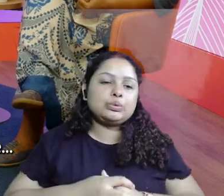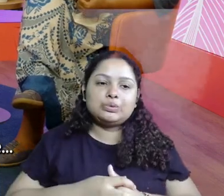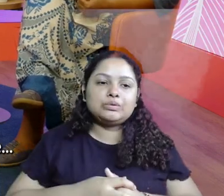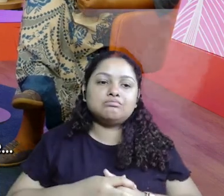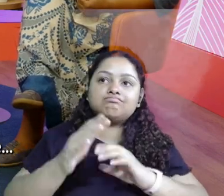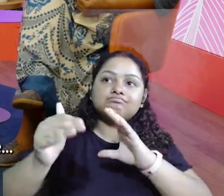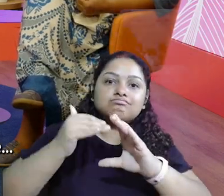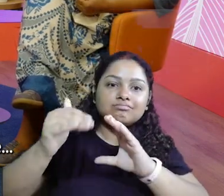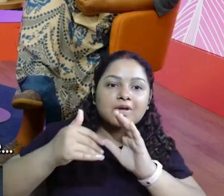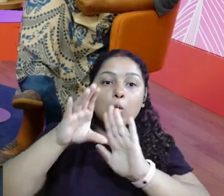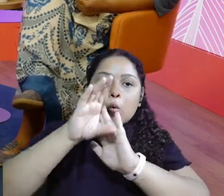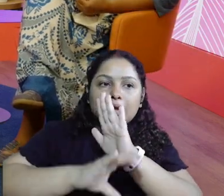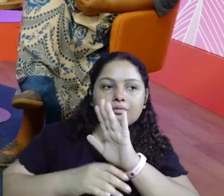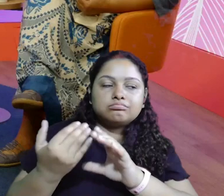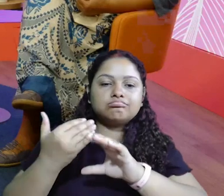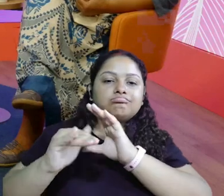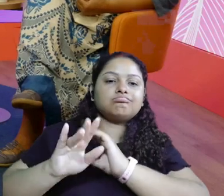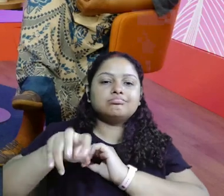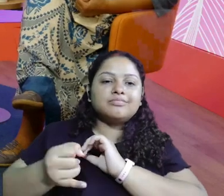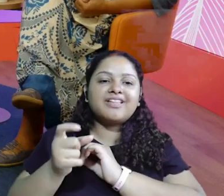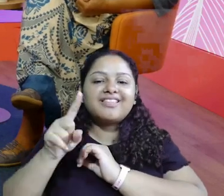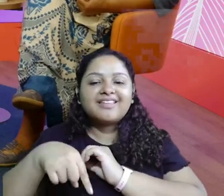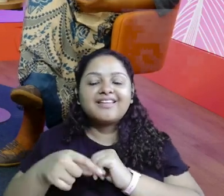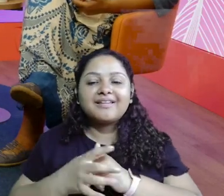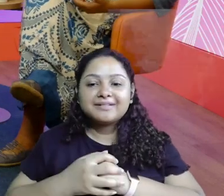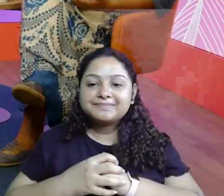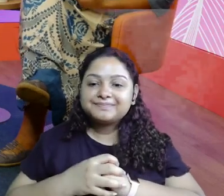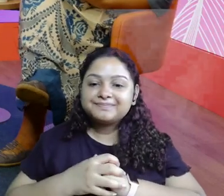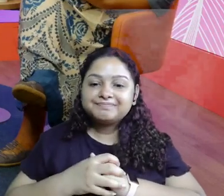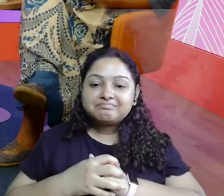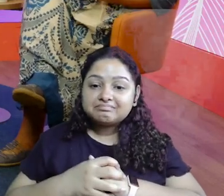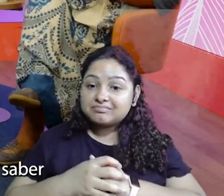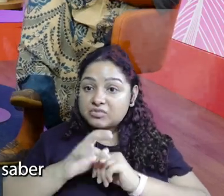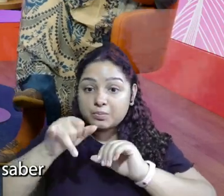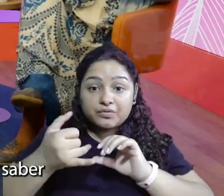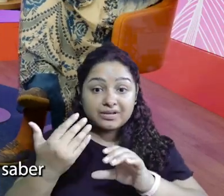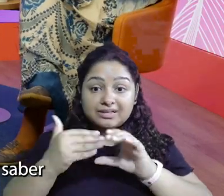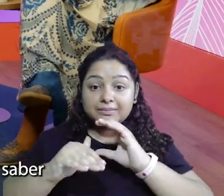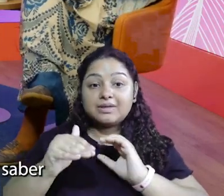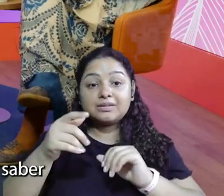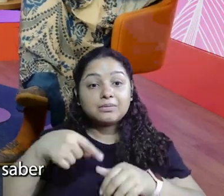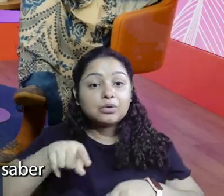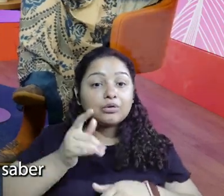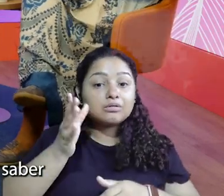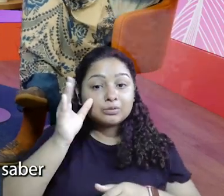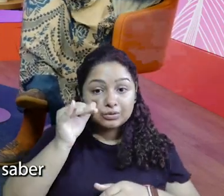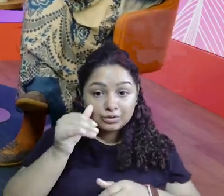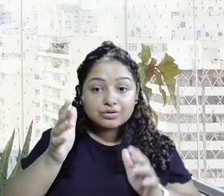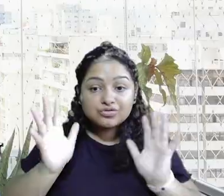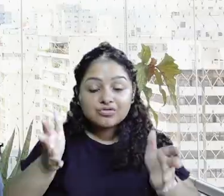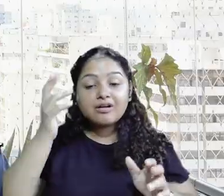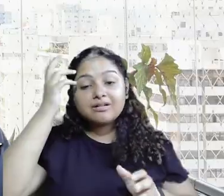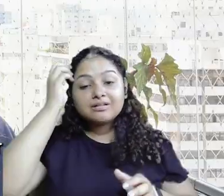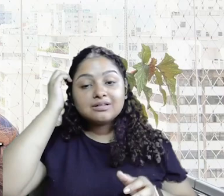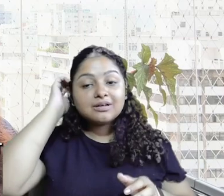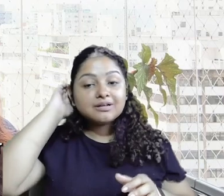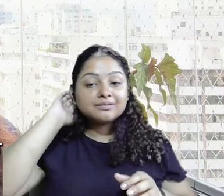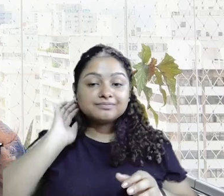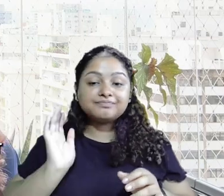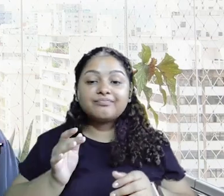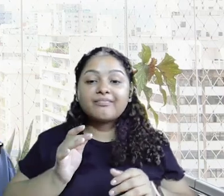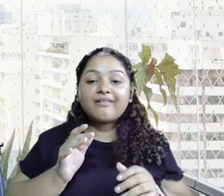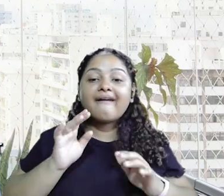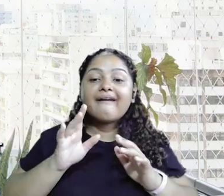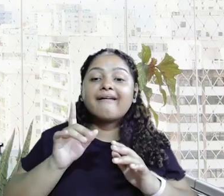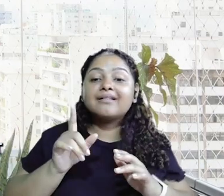pra gente, ó, já vai mandar nosso currículo mesmo, então... Logo mais a gente tá aí. É, Ju, já manda aí pra nós, que a gente também quer saber. Eu acho que realmente